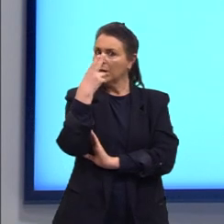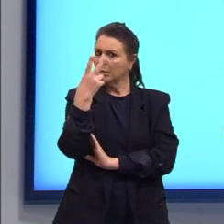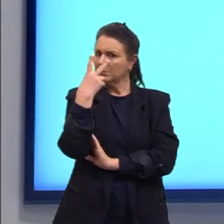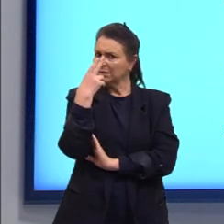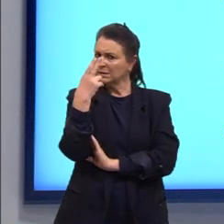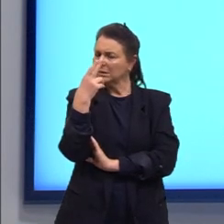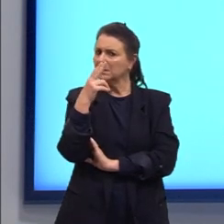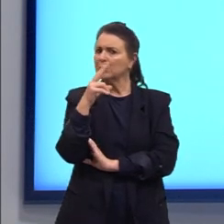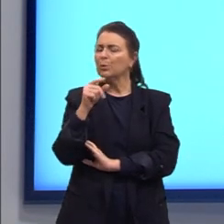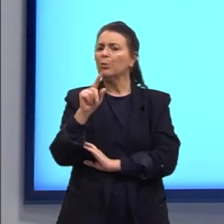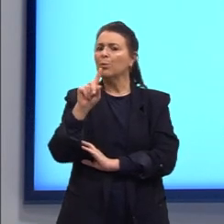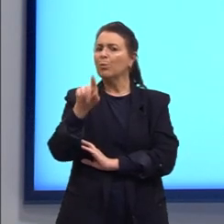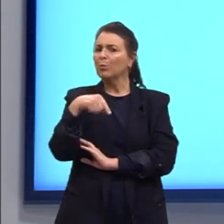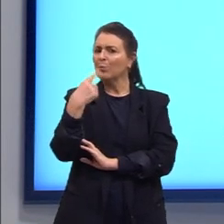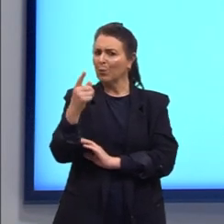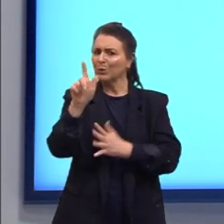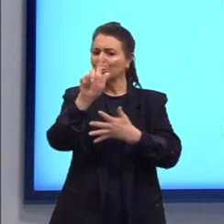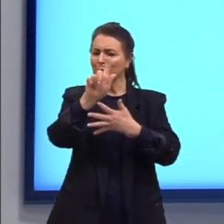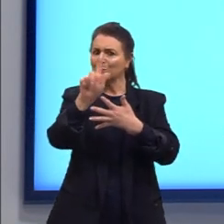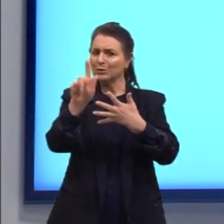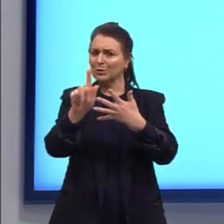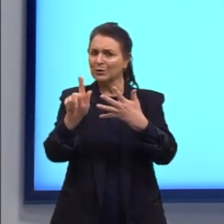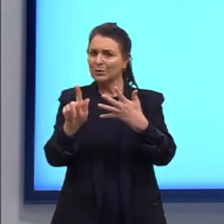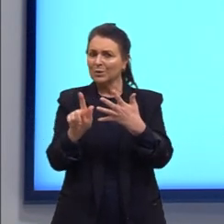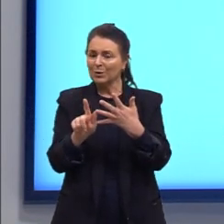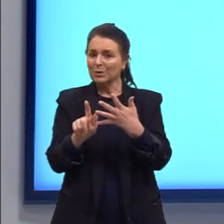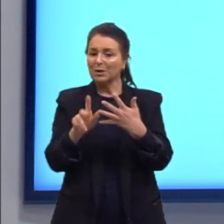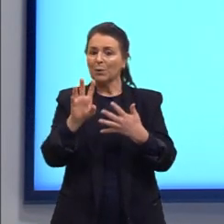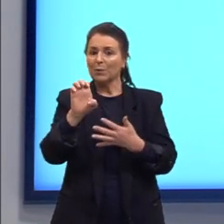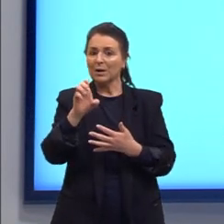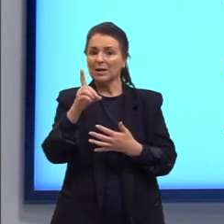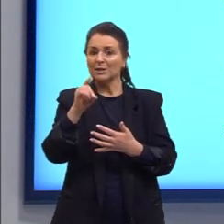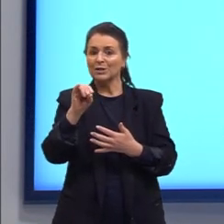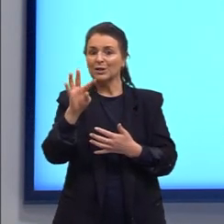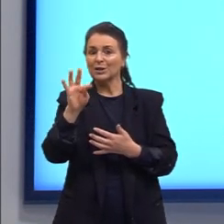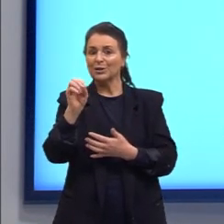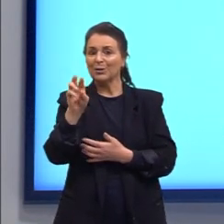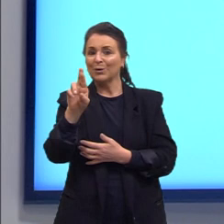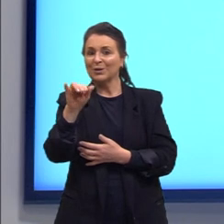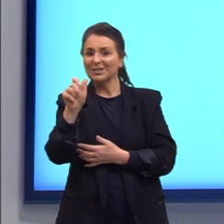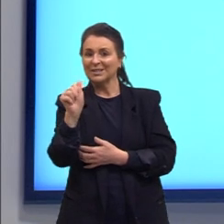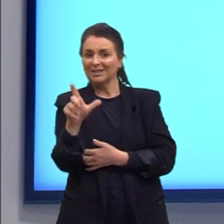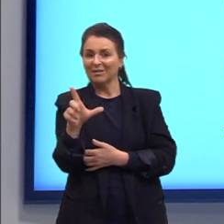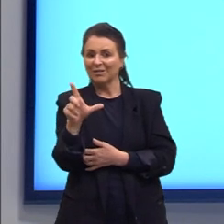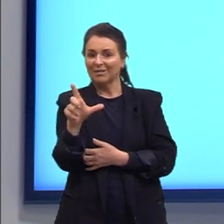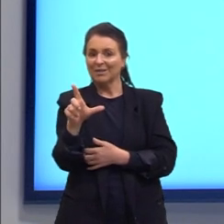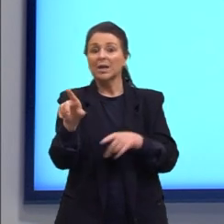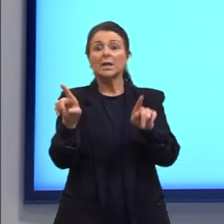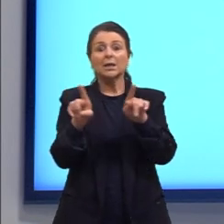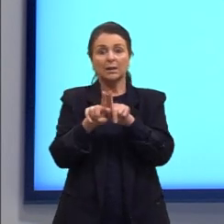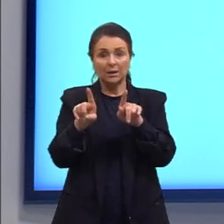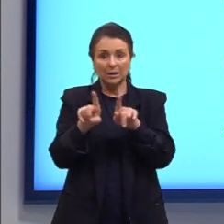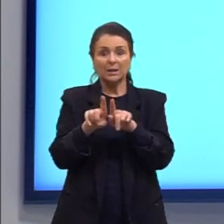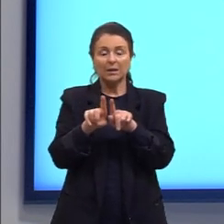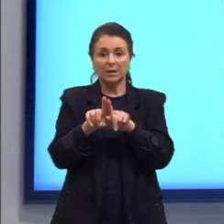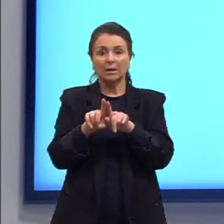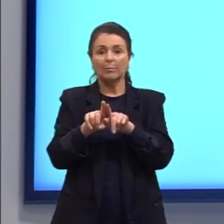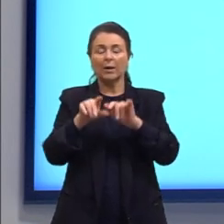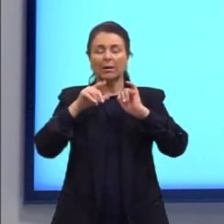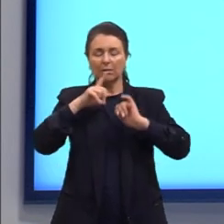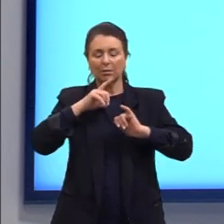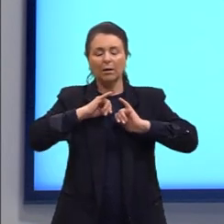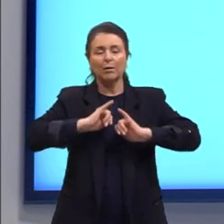o nosso próximo gênero, que vai ser o editorial. Porque, apesar dele também dar uma